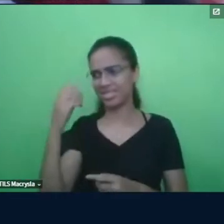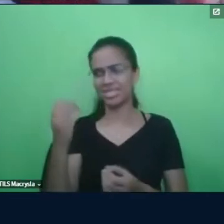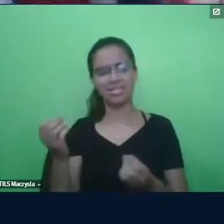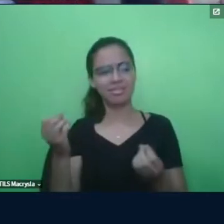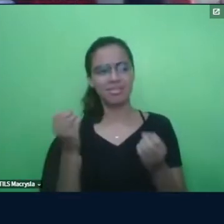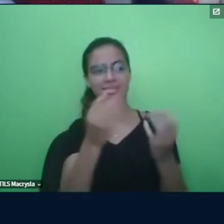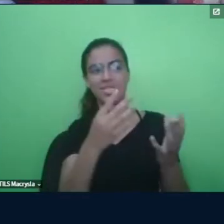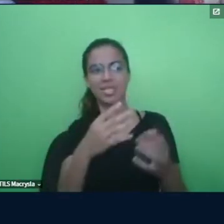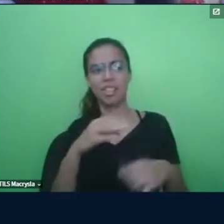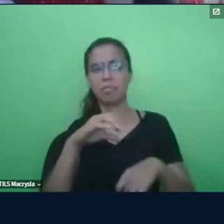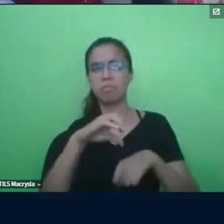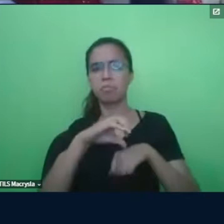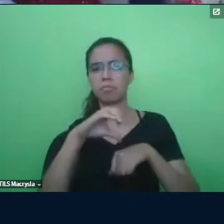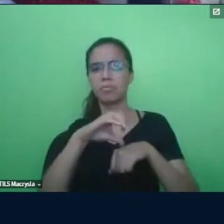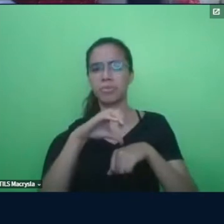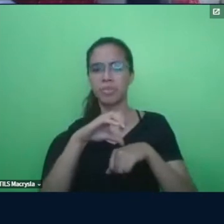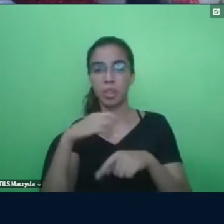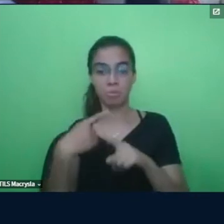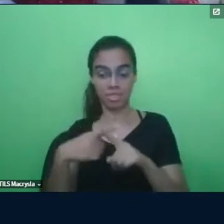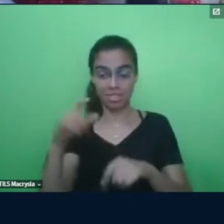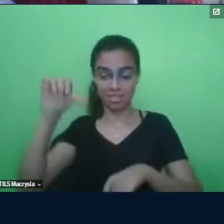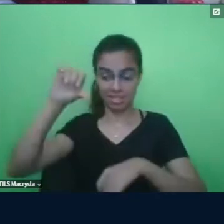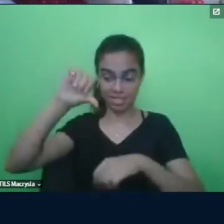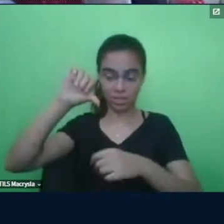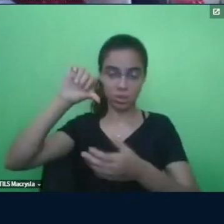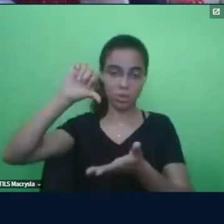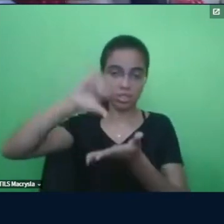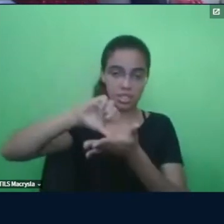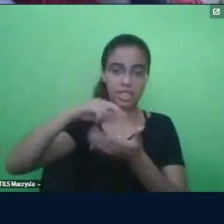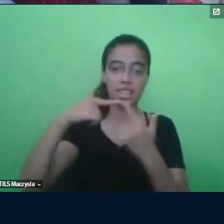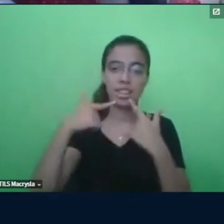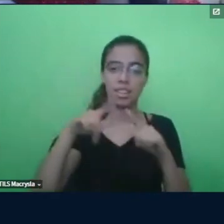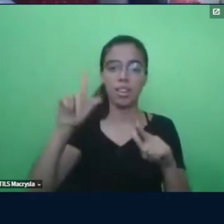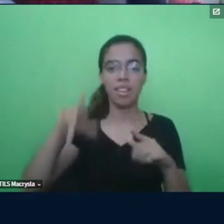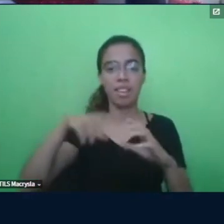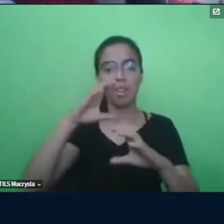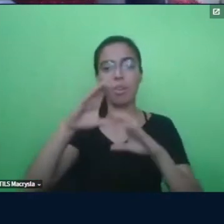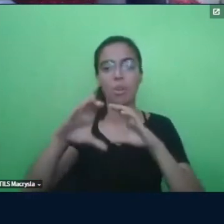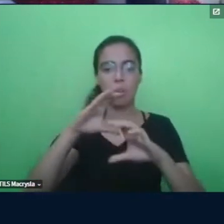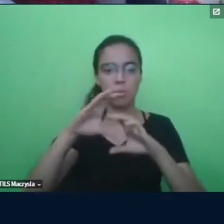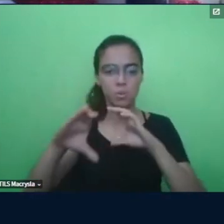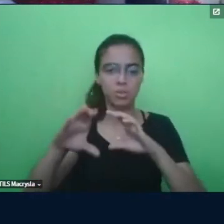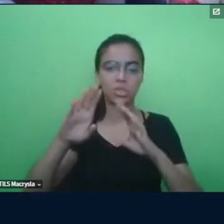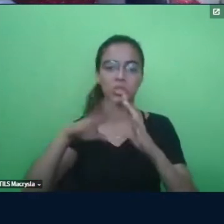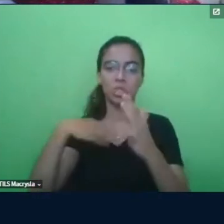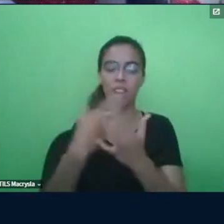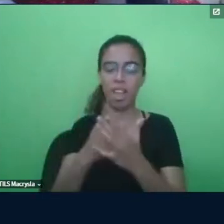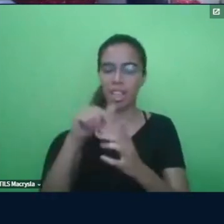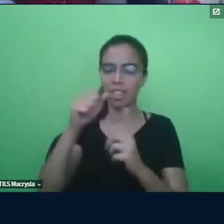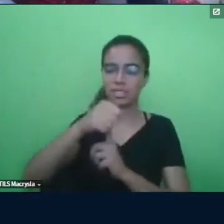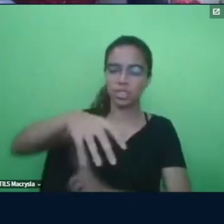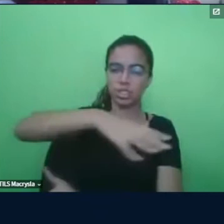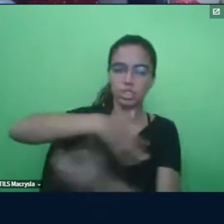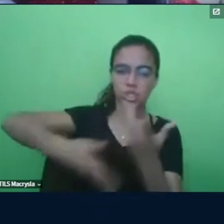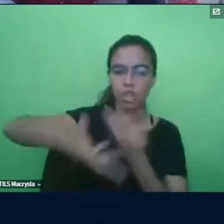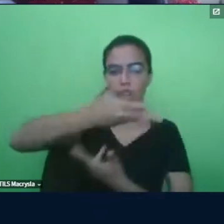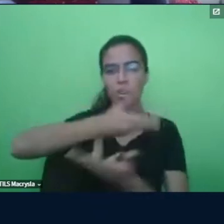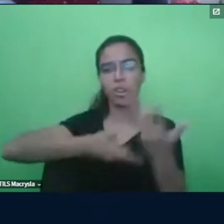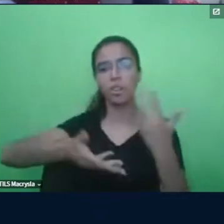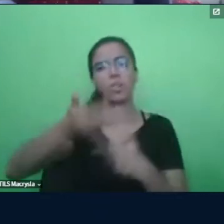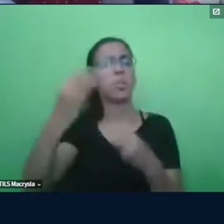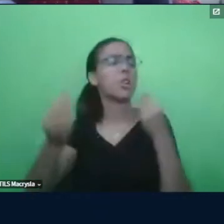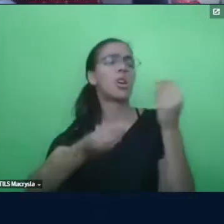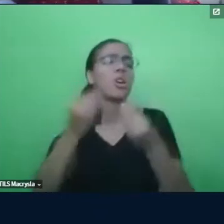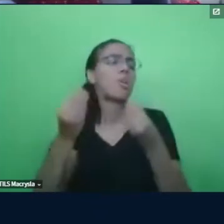Um centro de línguas que é comunicativo, uma escola que é comunicativa, uma escola que é sociointeracionista, como que a gente vai falar